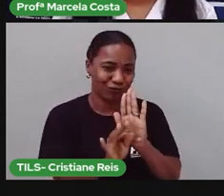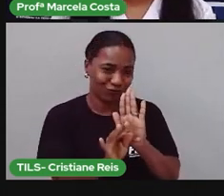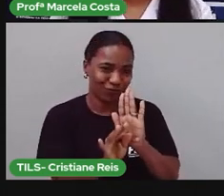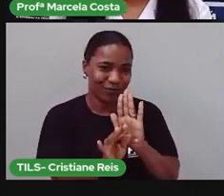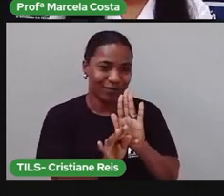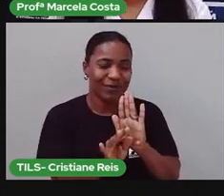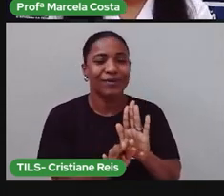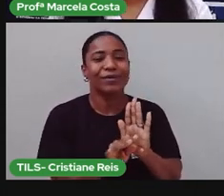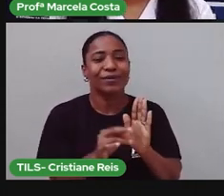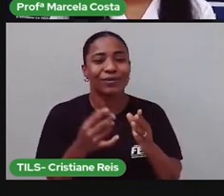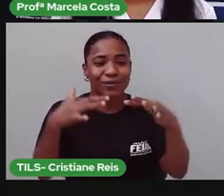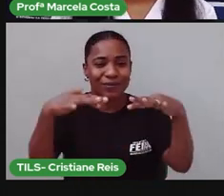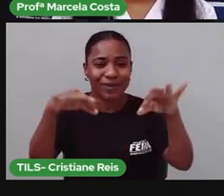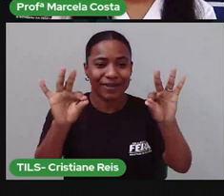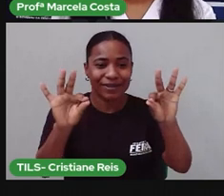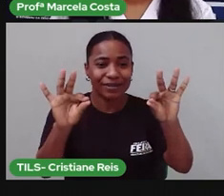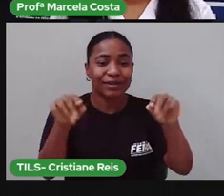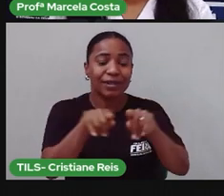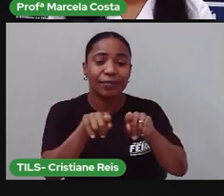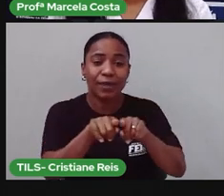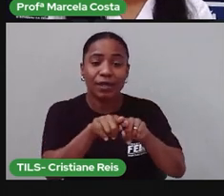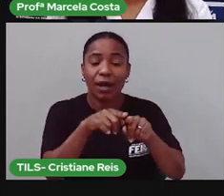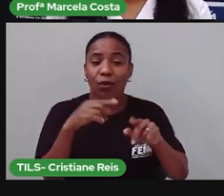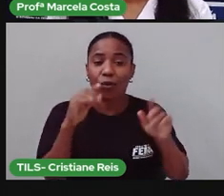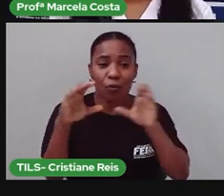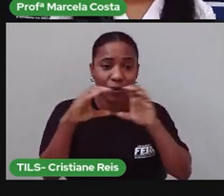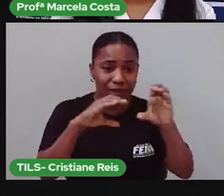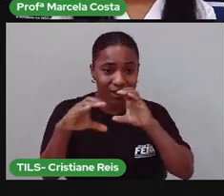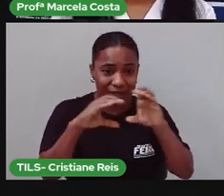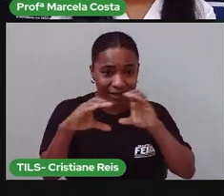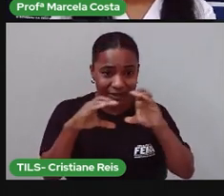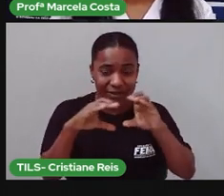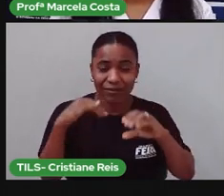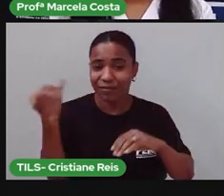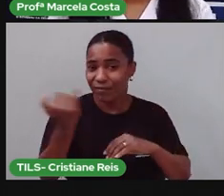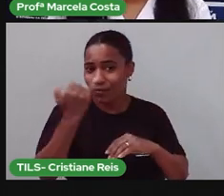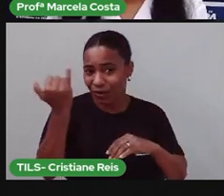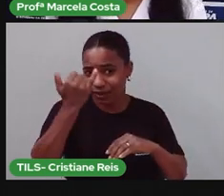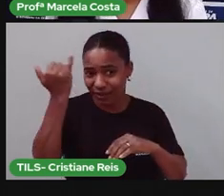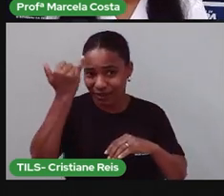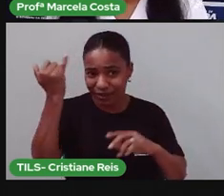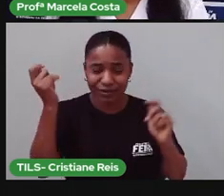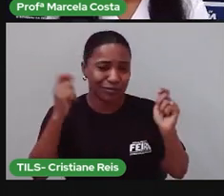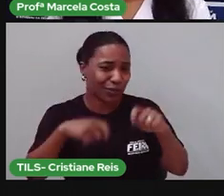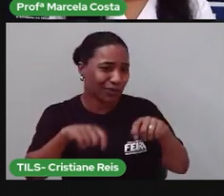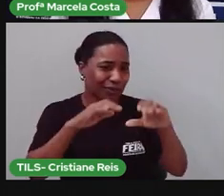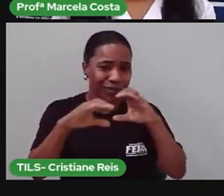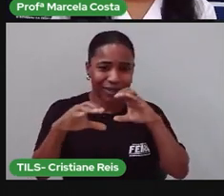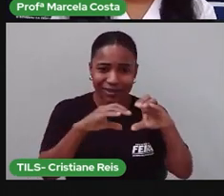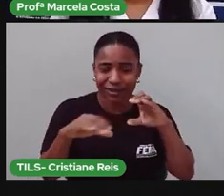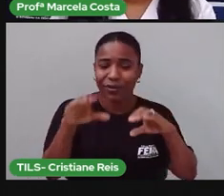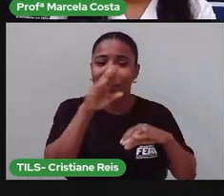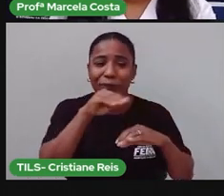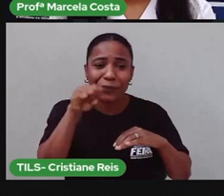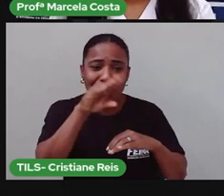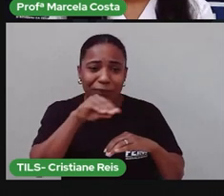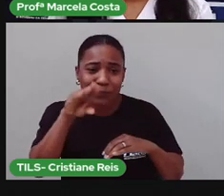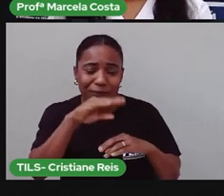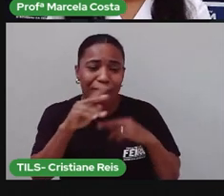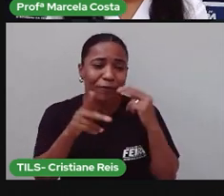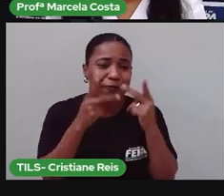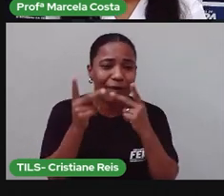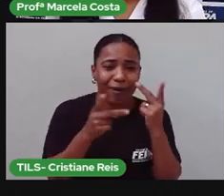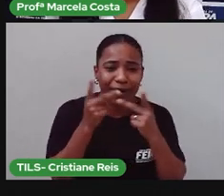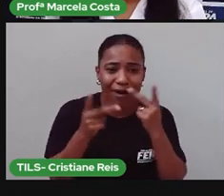importância da comunicação entre as pessoas Vimos que a gente pode se comunicar de maneira oral De maneira falada